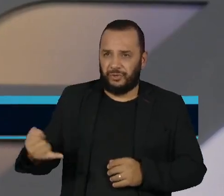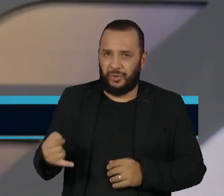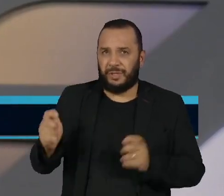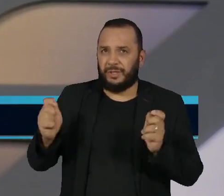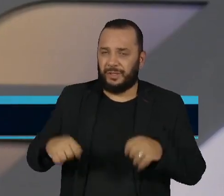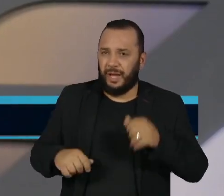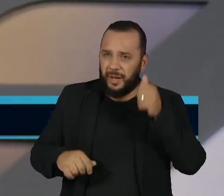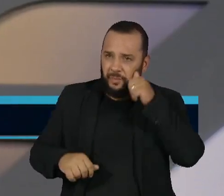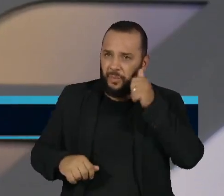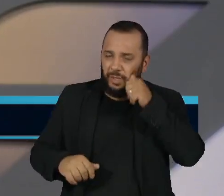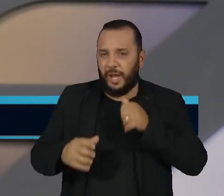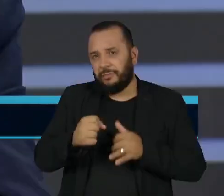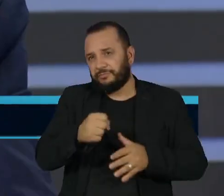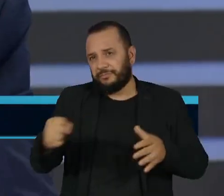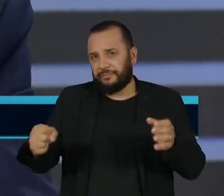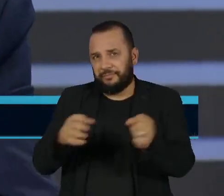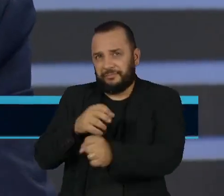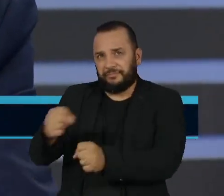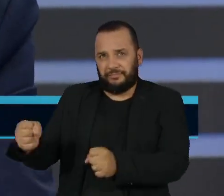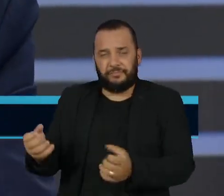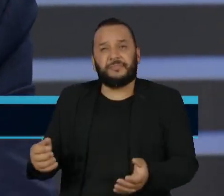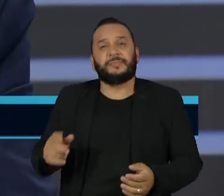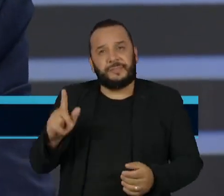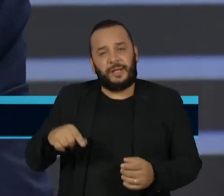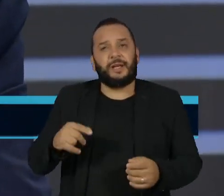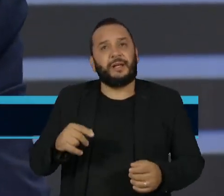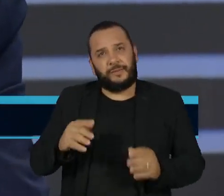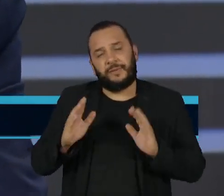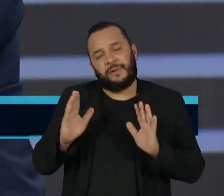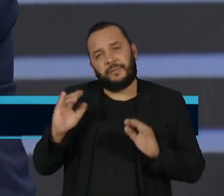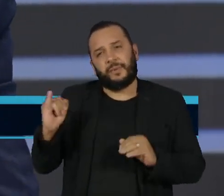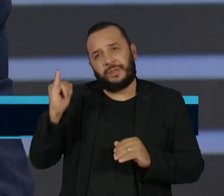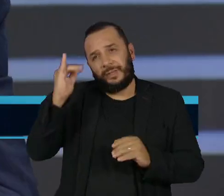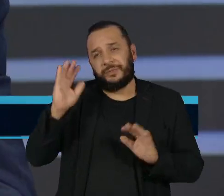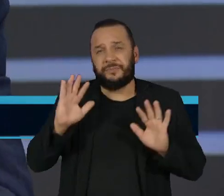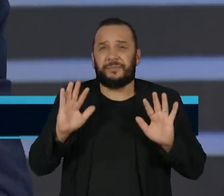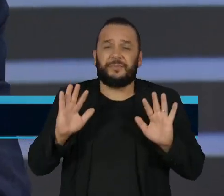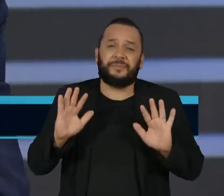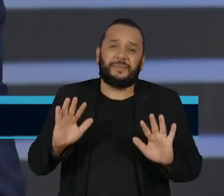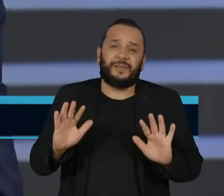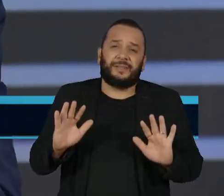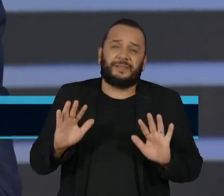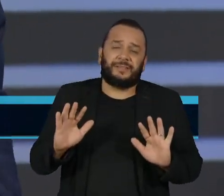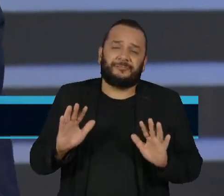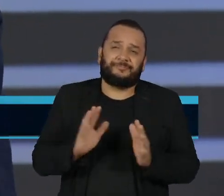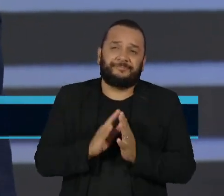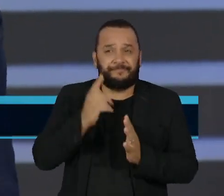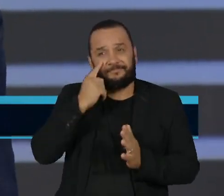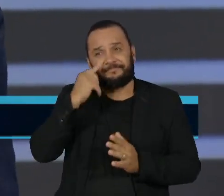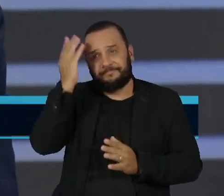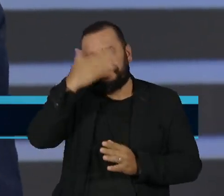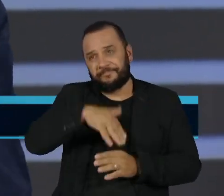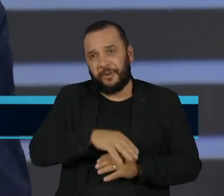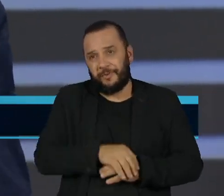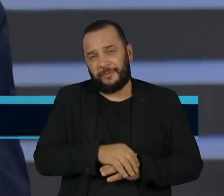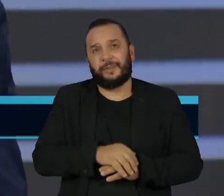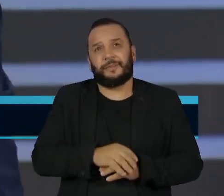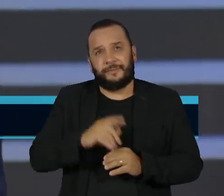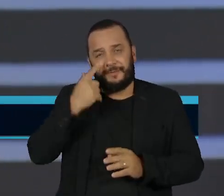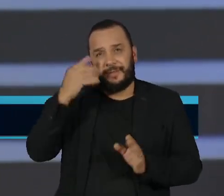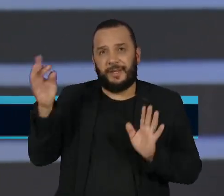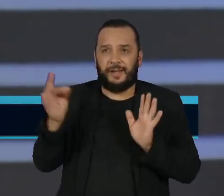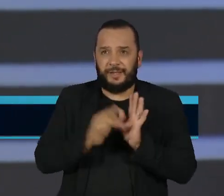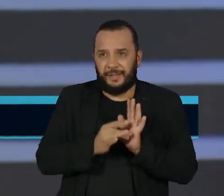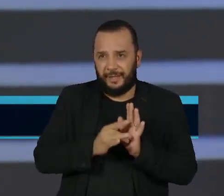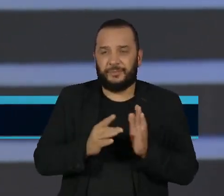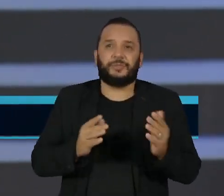das mulheres, então, nomear, que é um superiores tribunal de juízes, que é superimportante, mas vamos ver concretamente. Então, o bom é ver isso, ver a realidade concreta